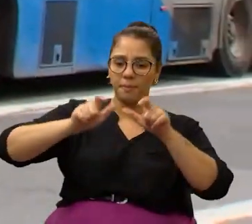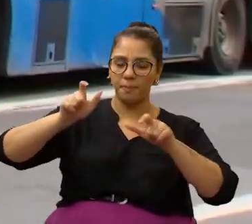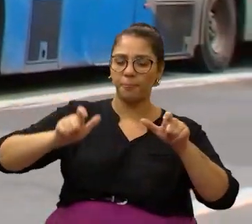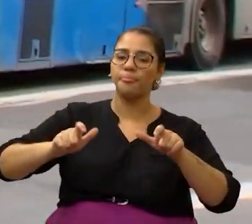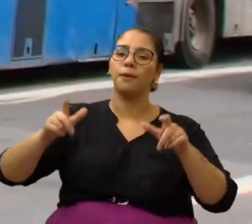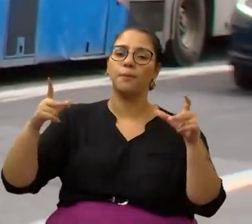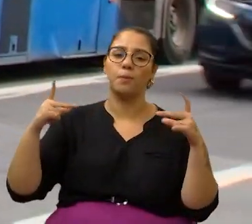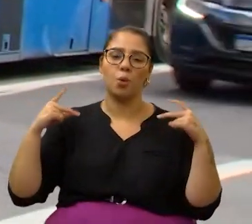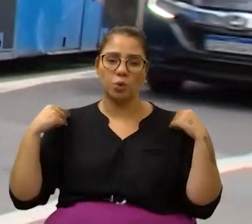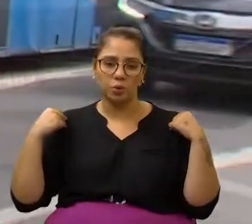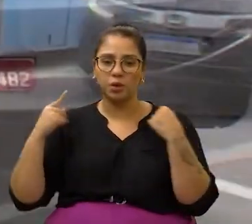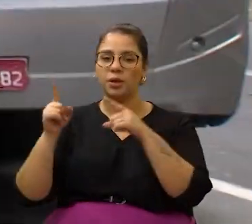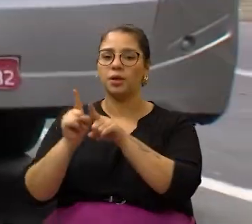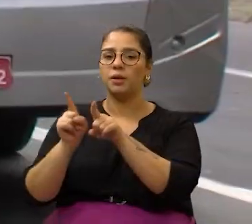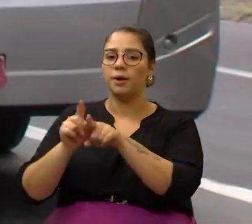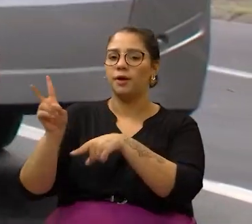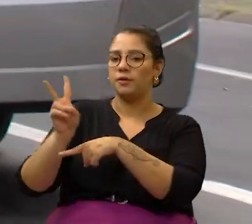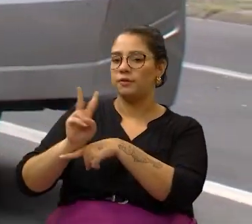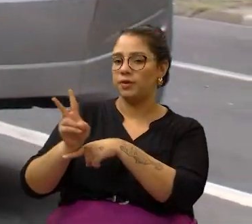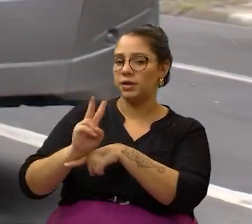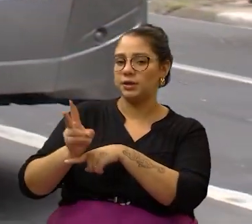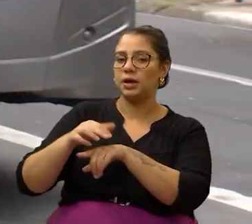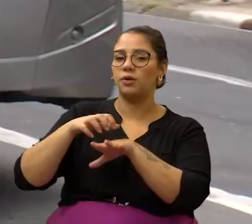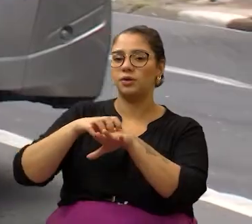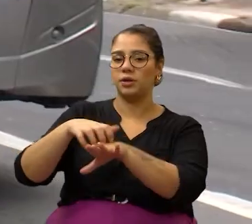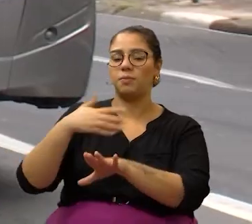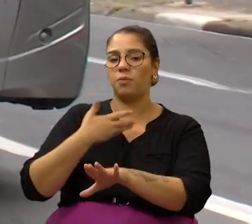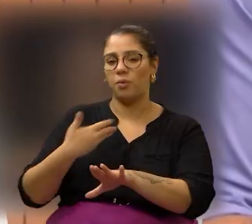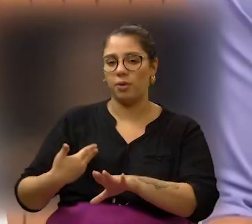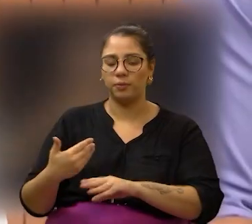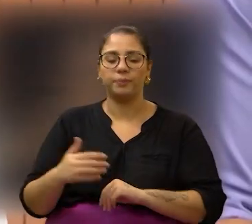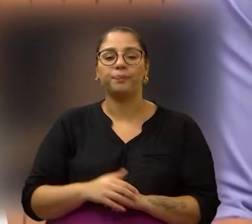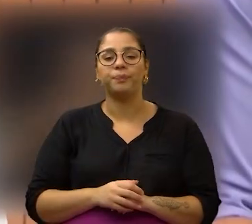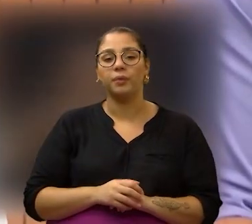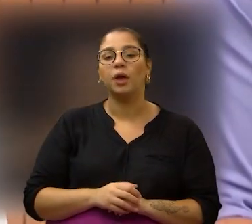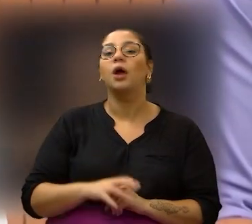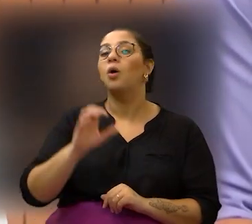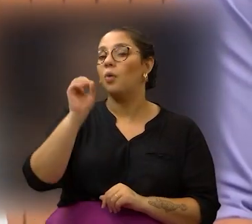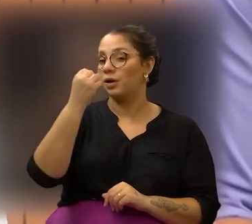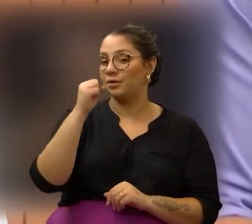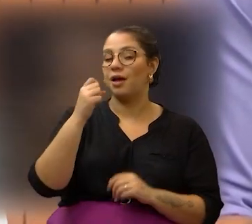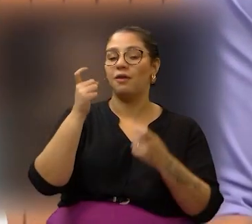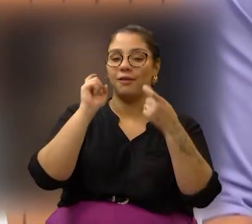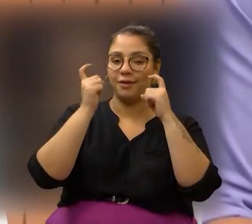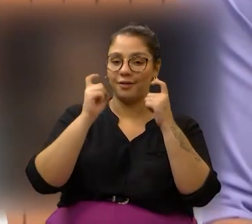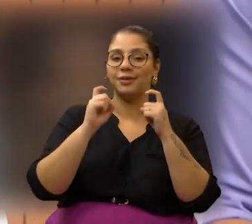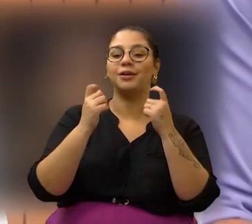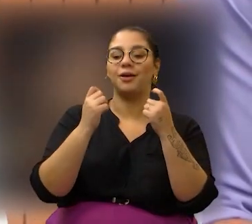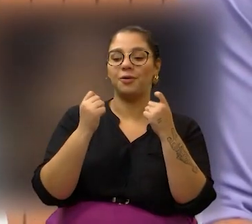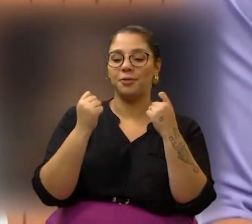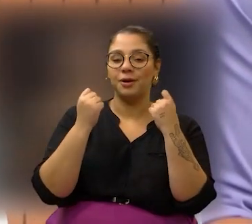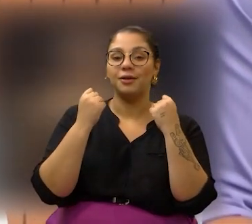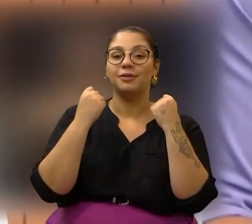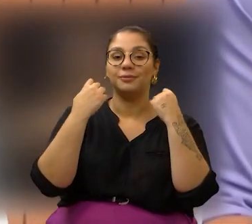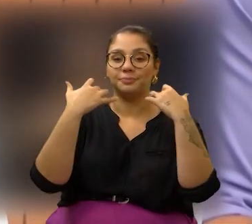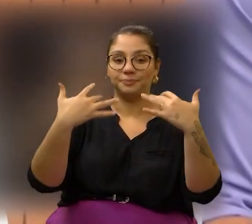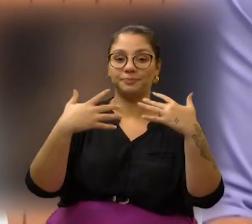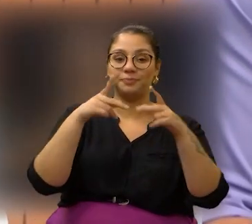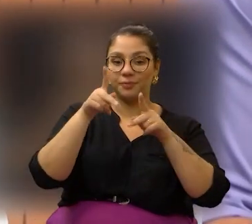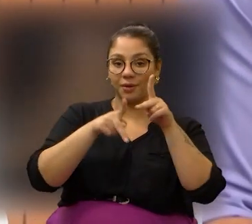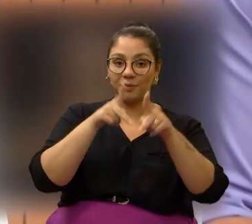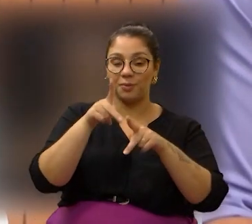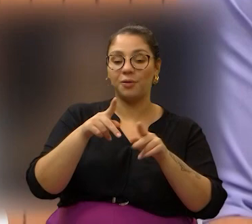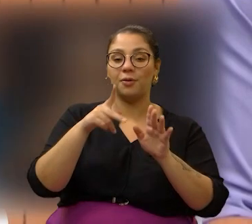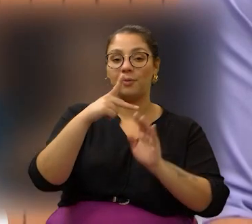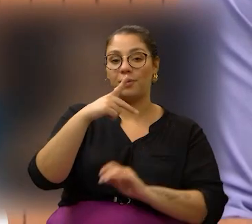para uso de motoristas e fiscais do transporte público. Oitava audiência pública do projeto de lei complementar